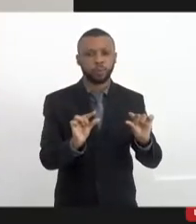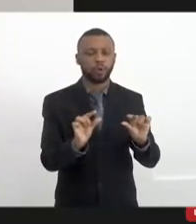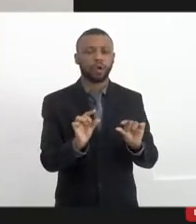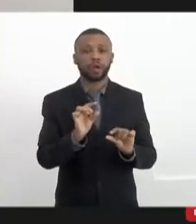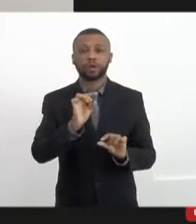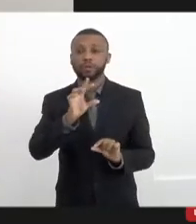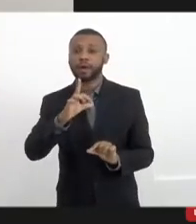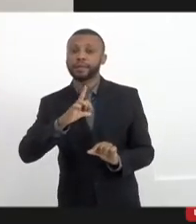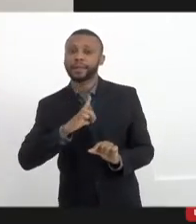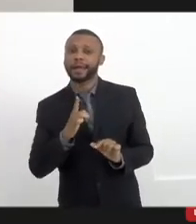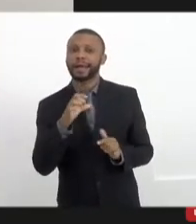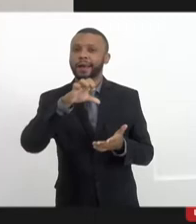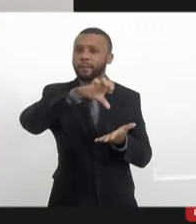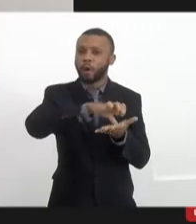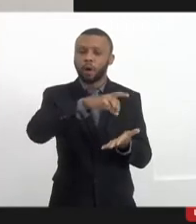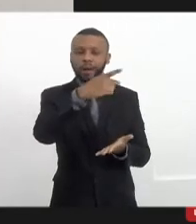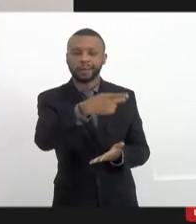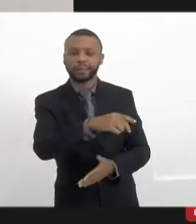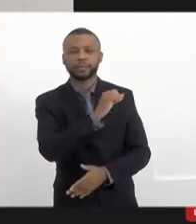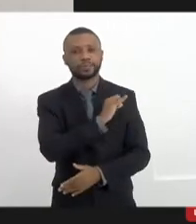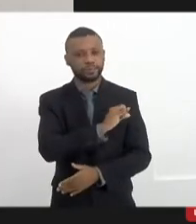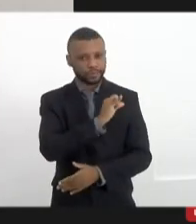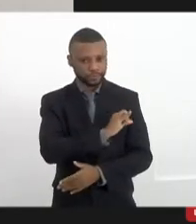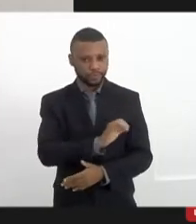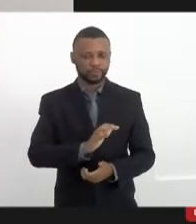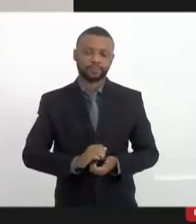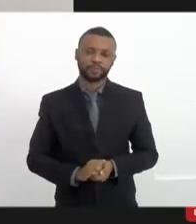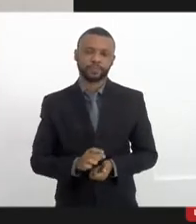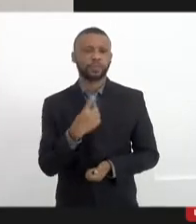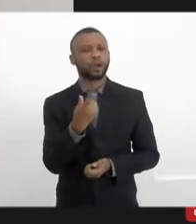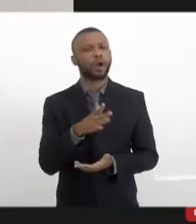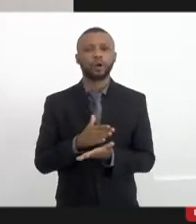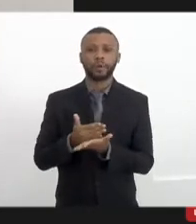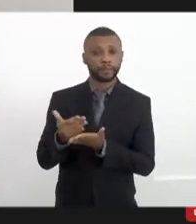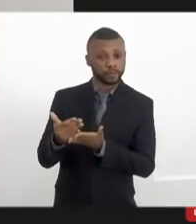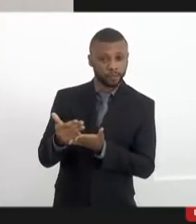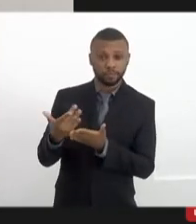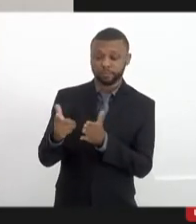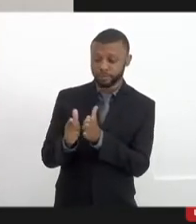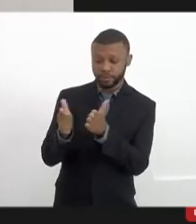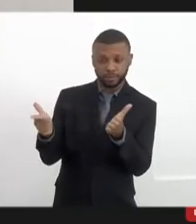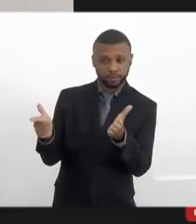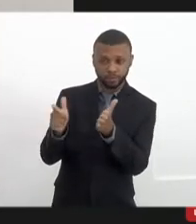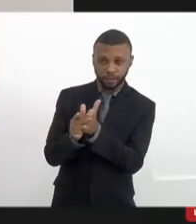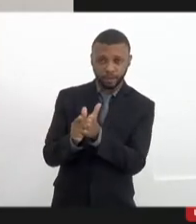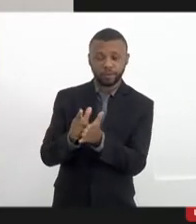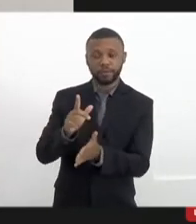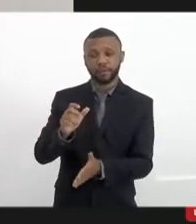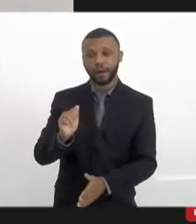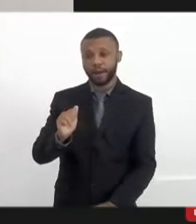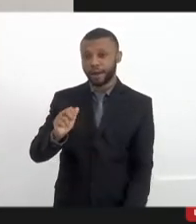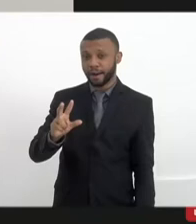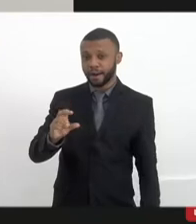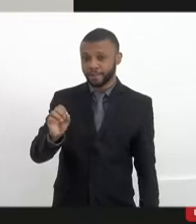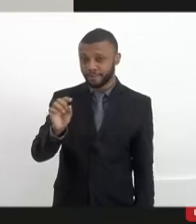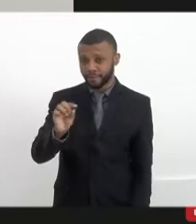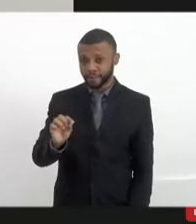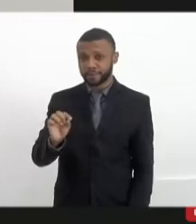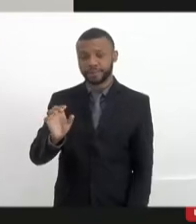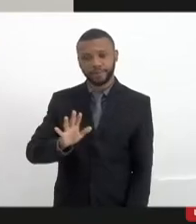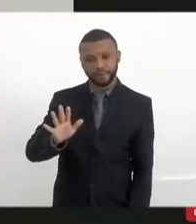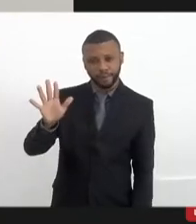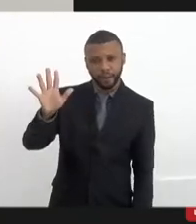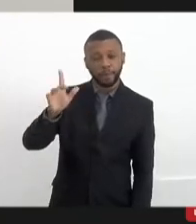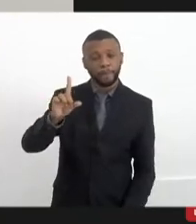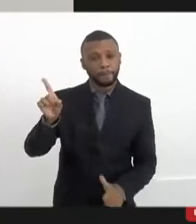aqui no Rio de Janeiro. Quando nós começamos com esse jornal A Voz da Favela, o primeiro anunciante foi o